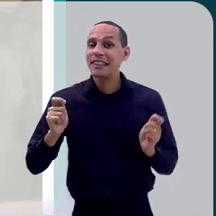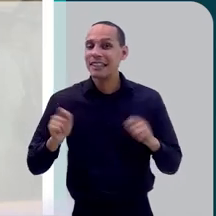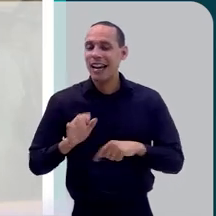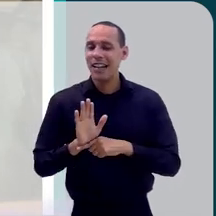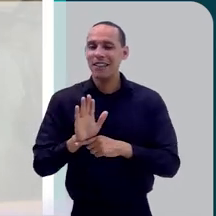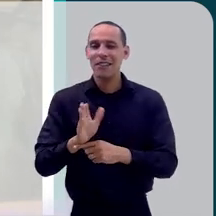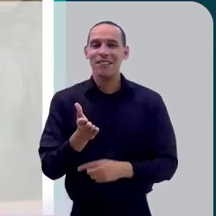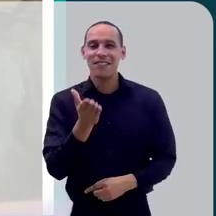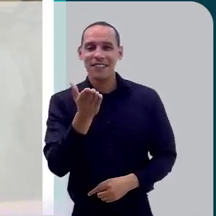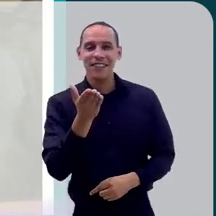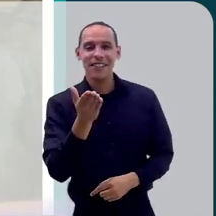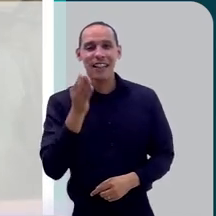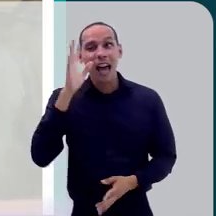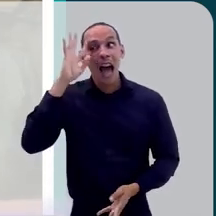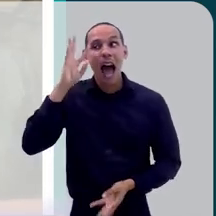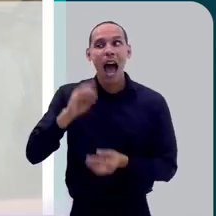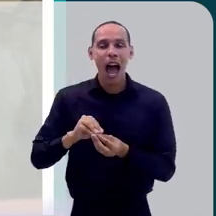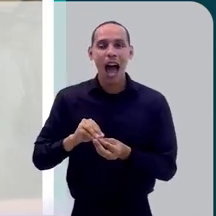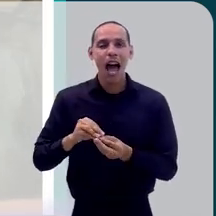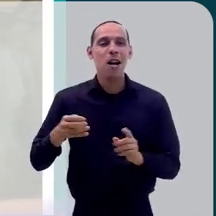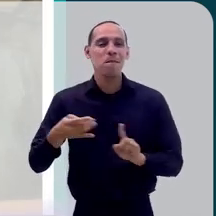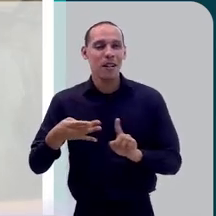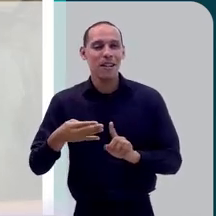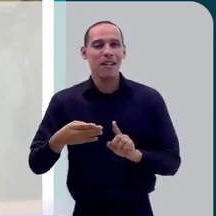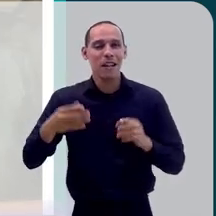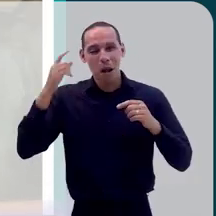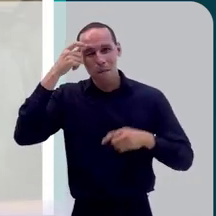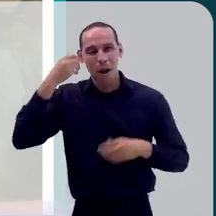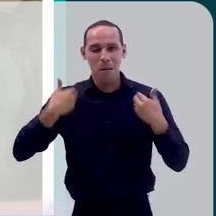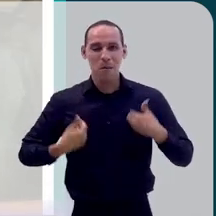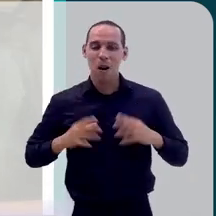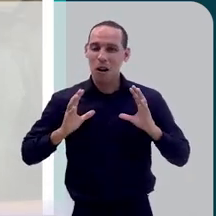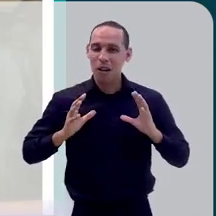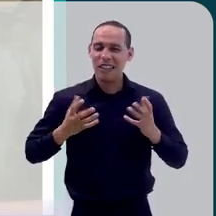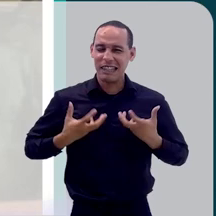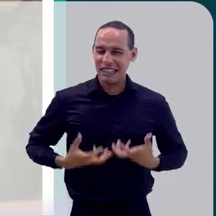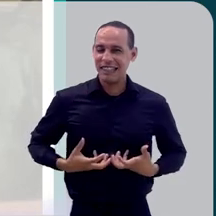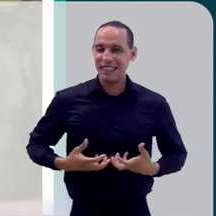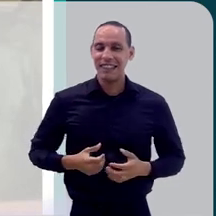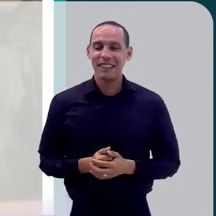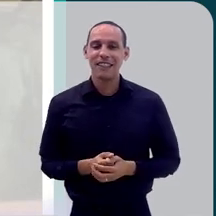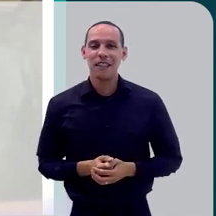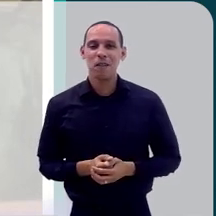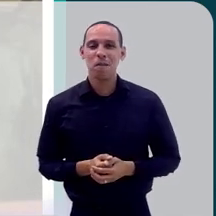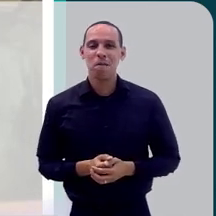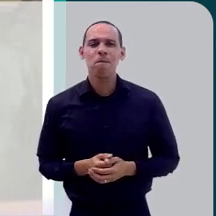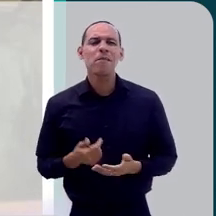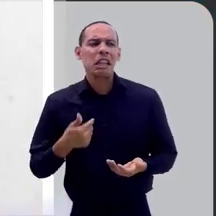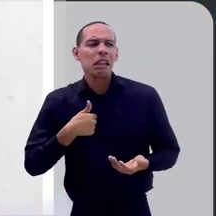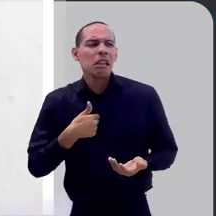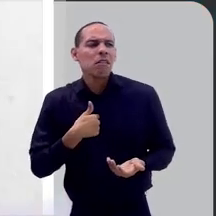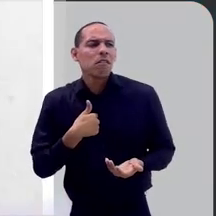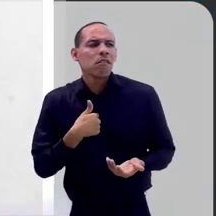tema é extremamente interessante e pode te ajudar a compreender o que é a síndrome de Barnault.